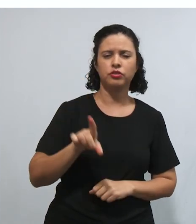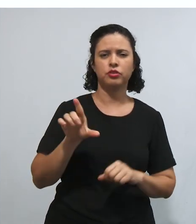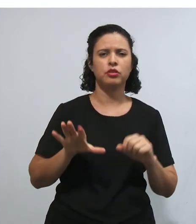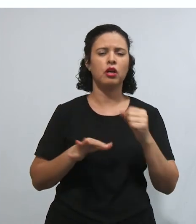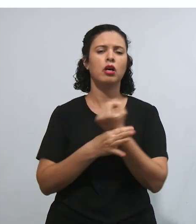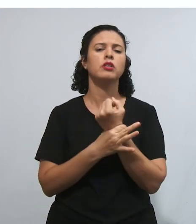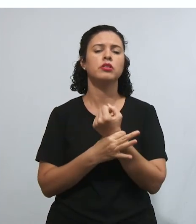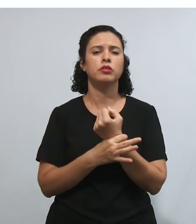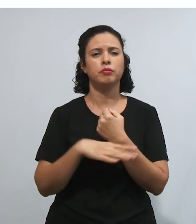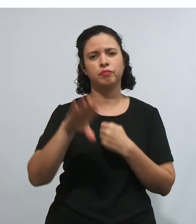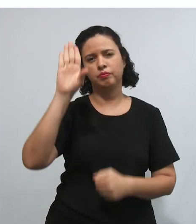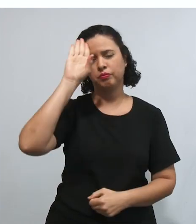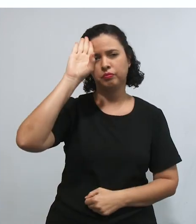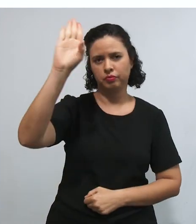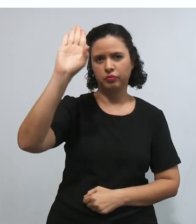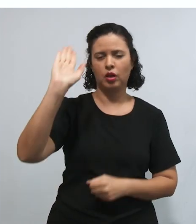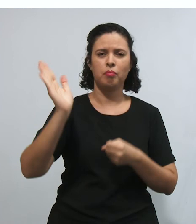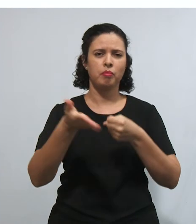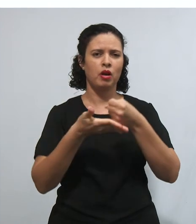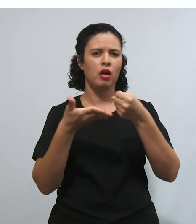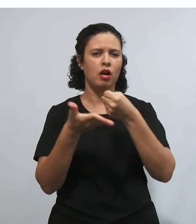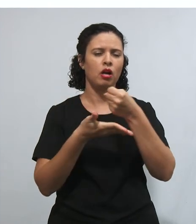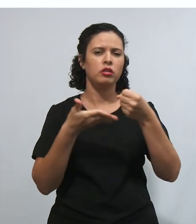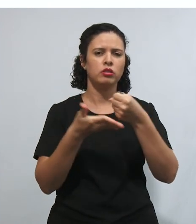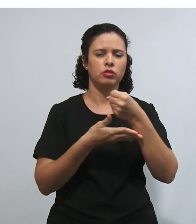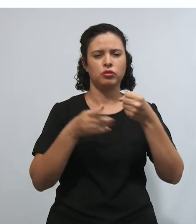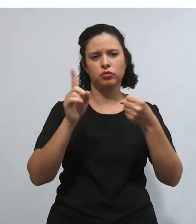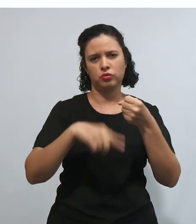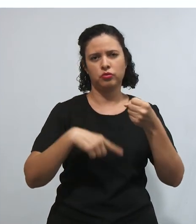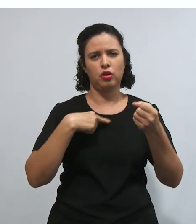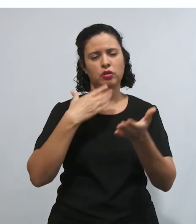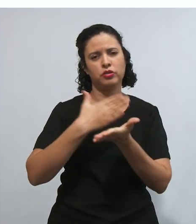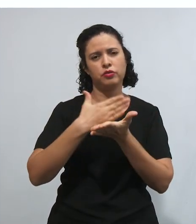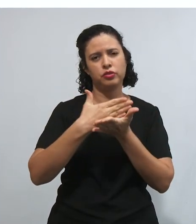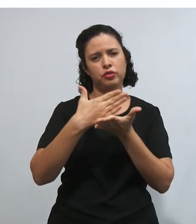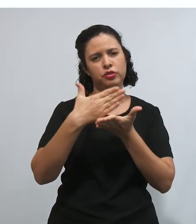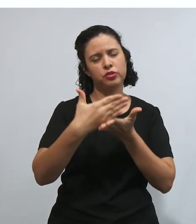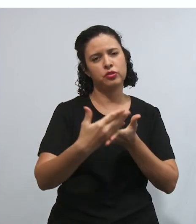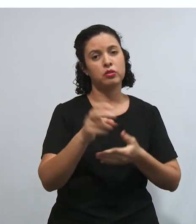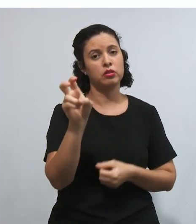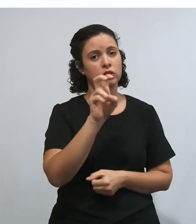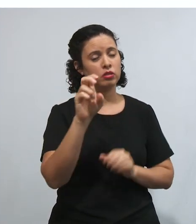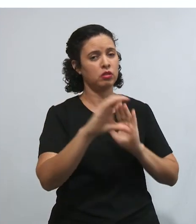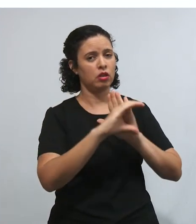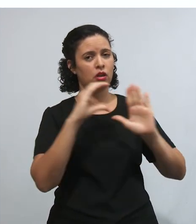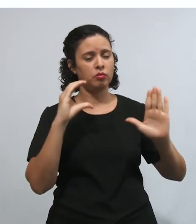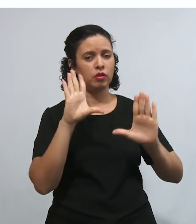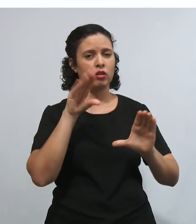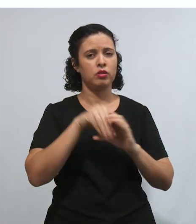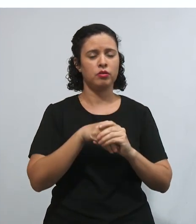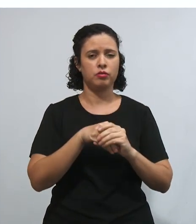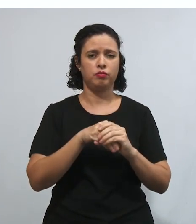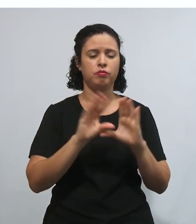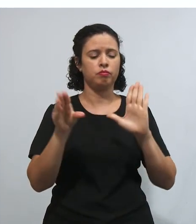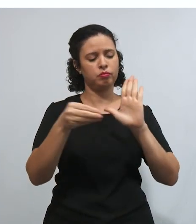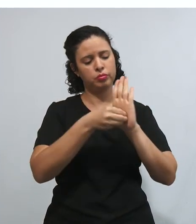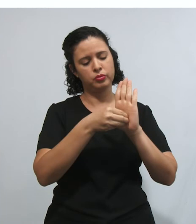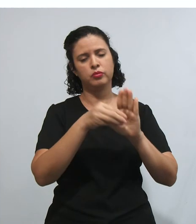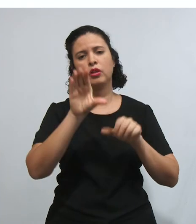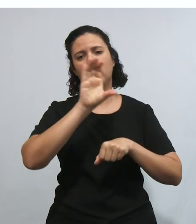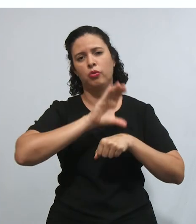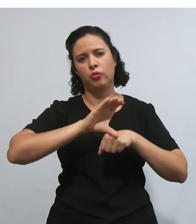garantias fundamentais, que foi subdividido em 5 capítulos na nossa Constituição Federal.